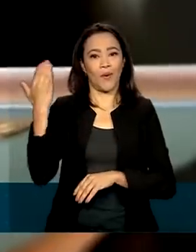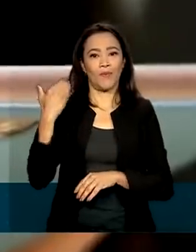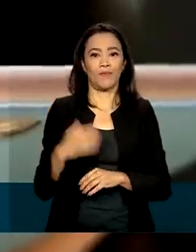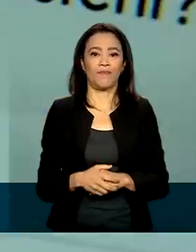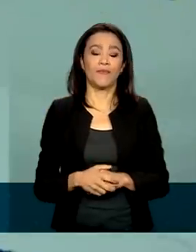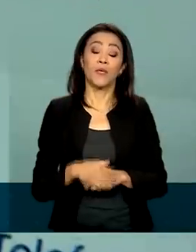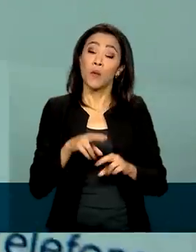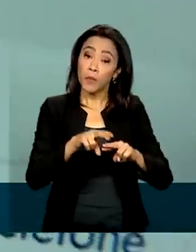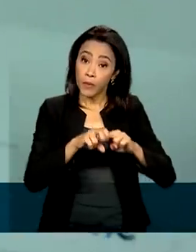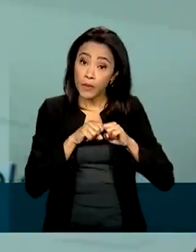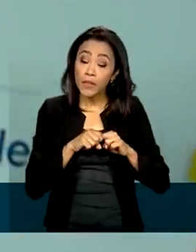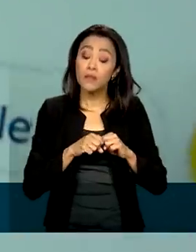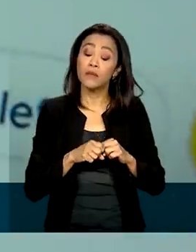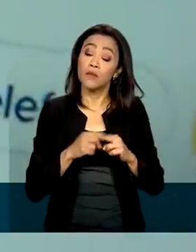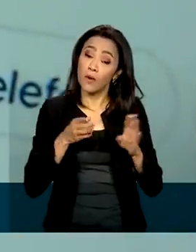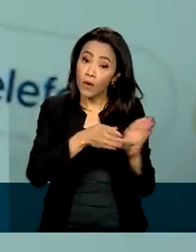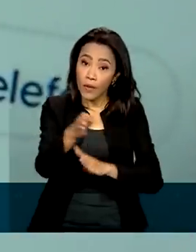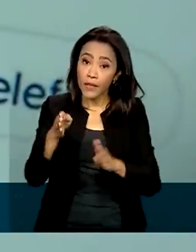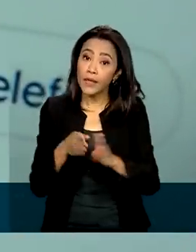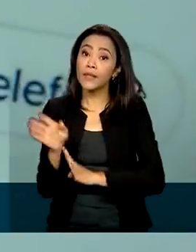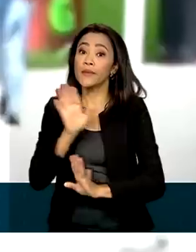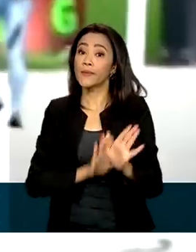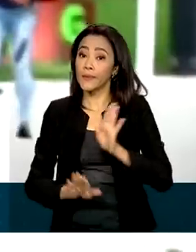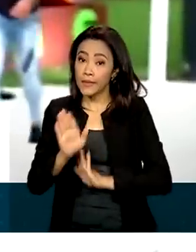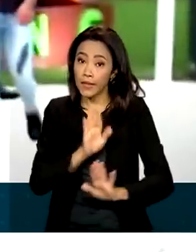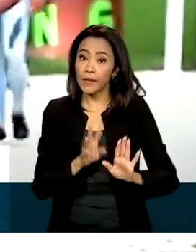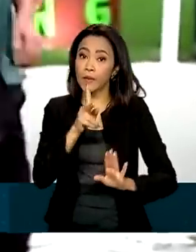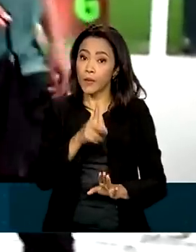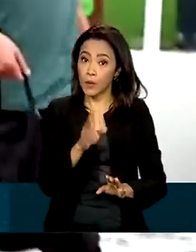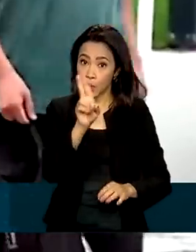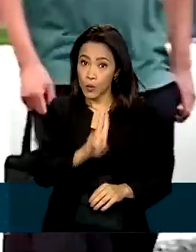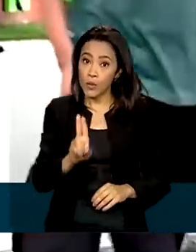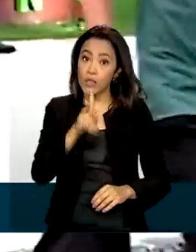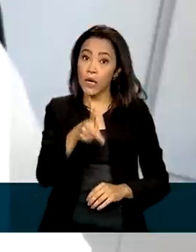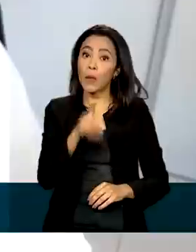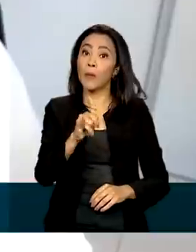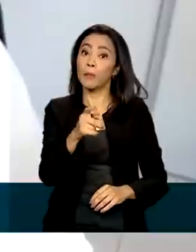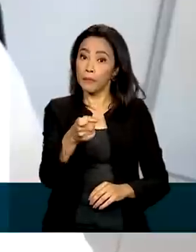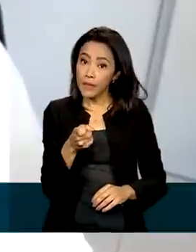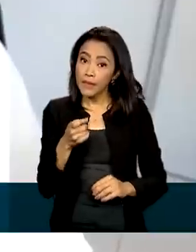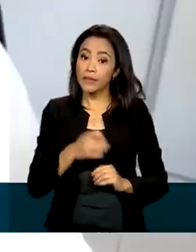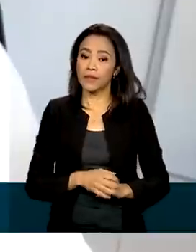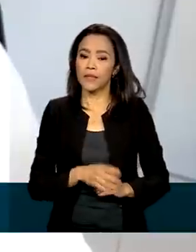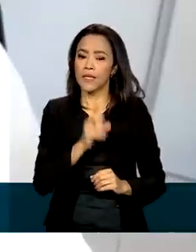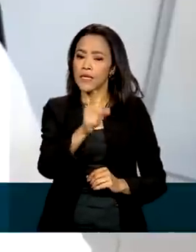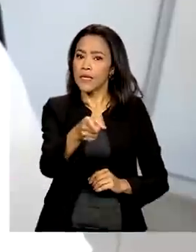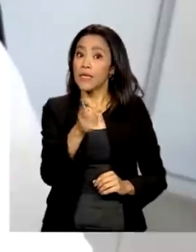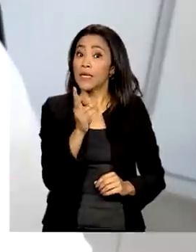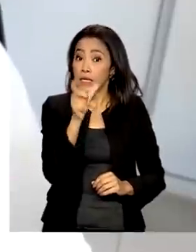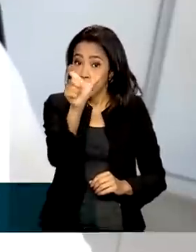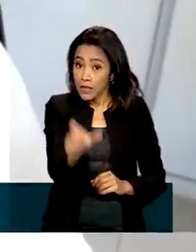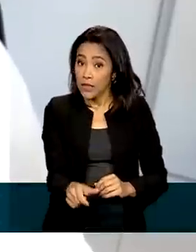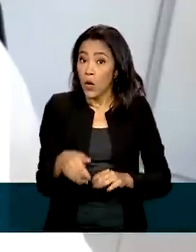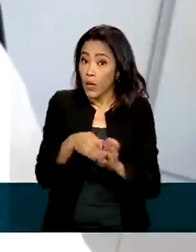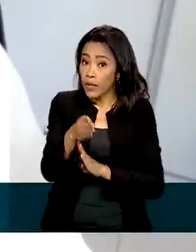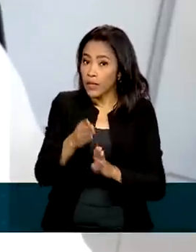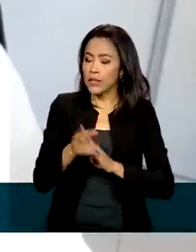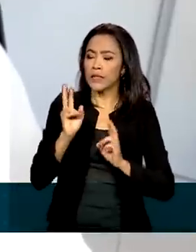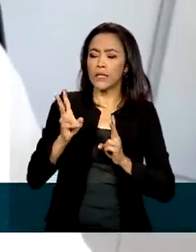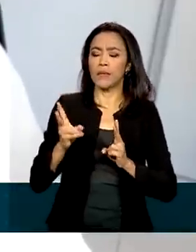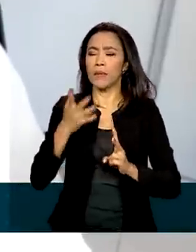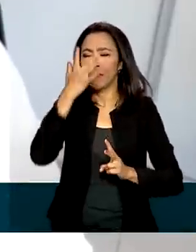especialistas recomendam alguns cuidados ao usar o PIX como meio de pagamento. Não sempre desconfie de pessoas muito